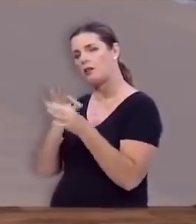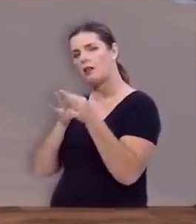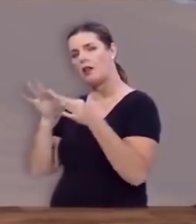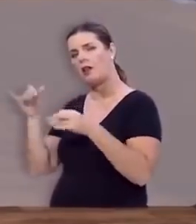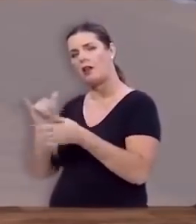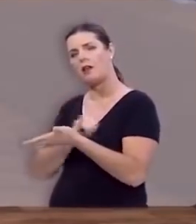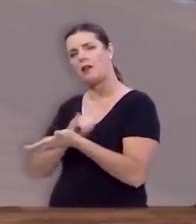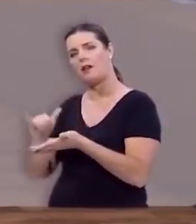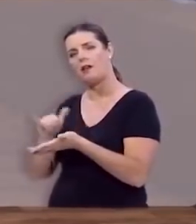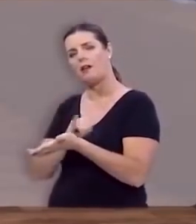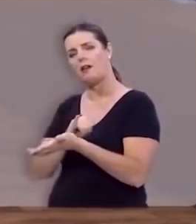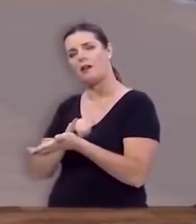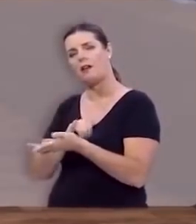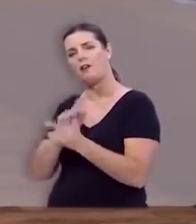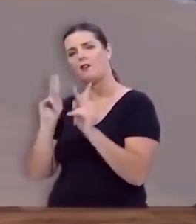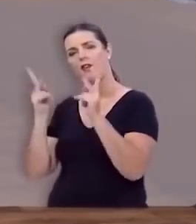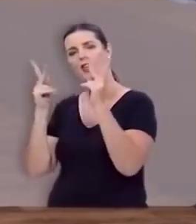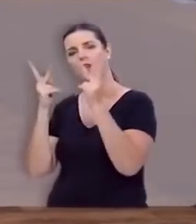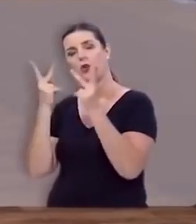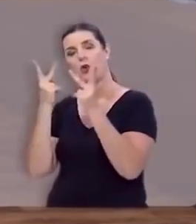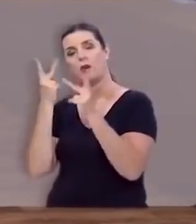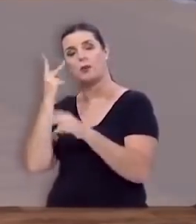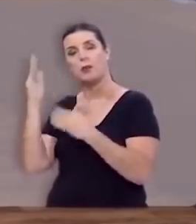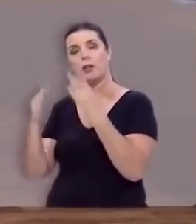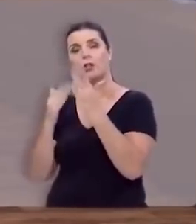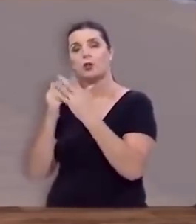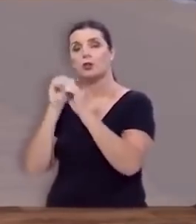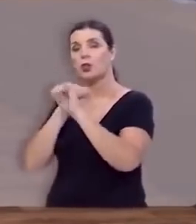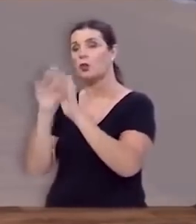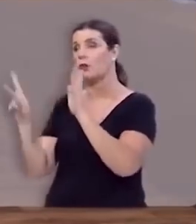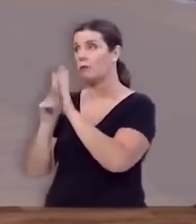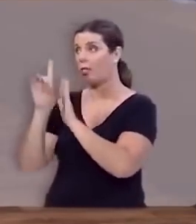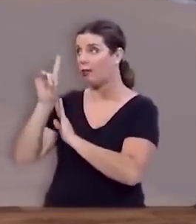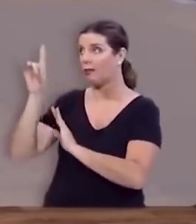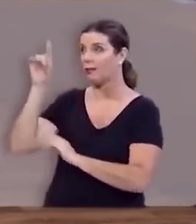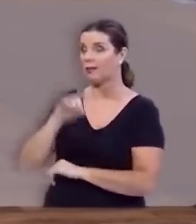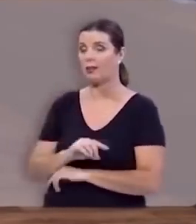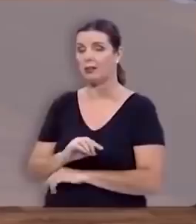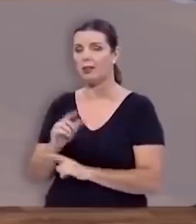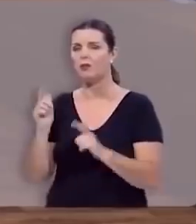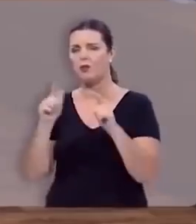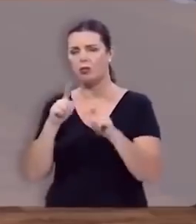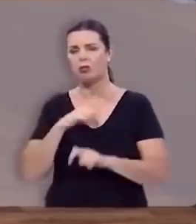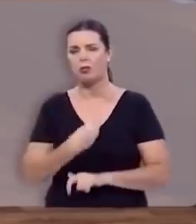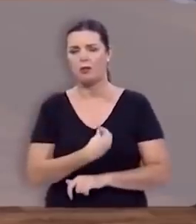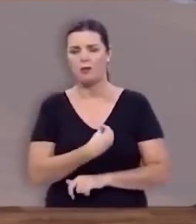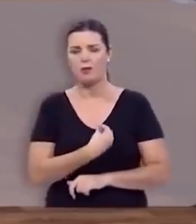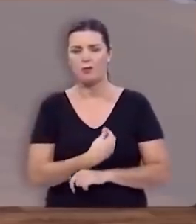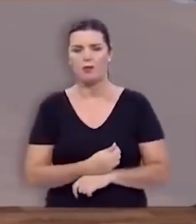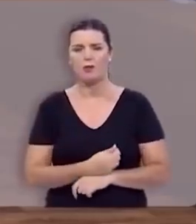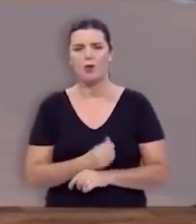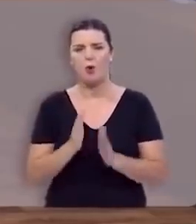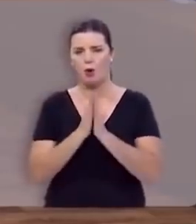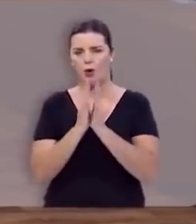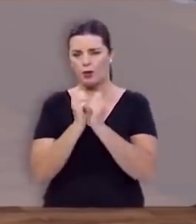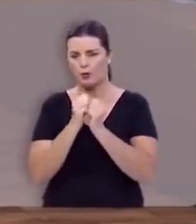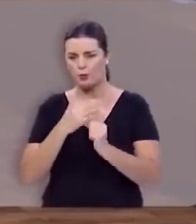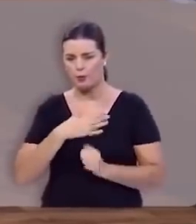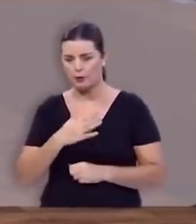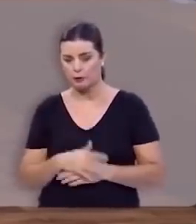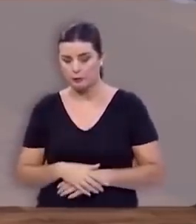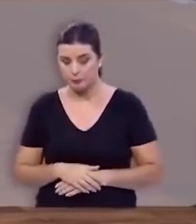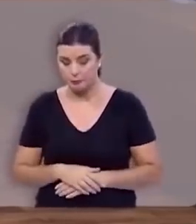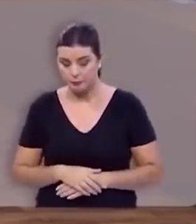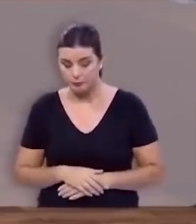estratégia, dele vem a vitória, para que toda a glória seja dada a ele. Então, você estiver, ore comigo neste